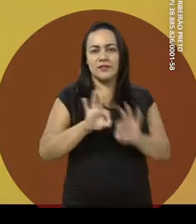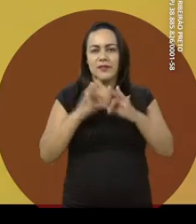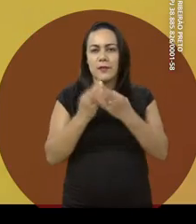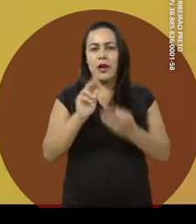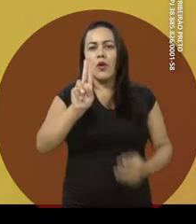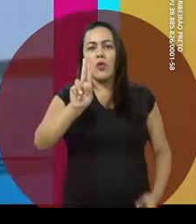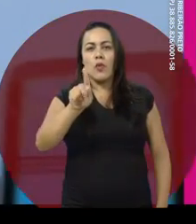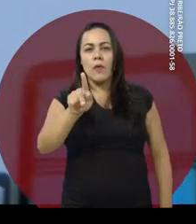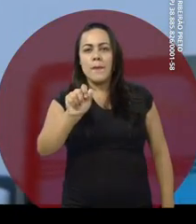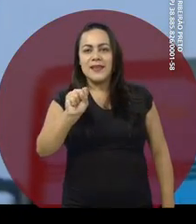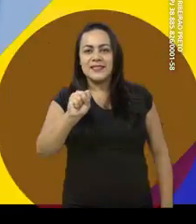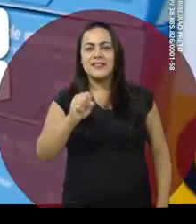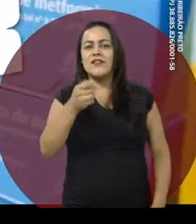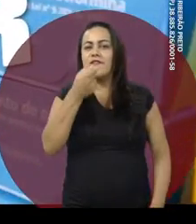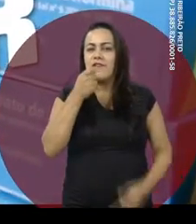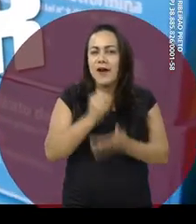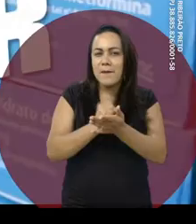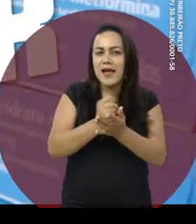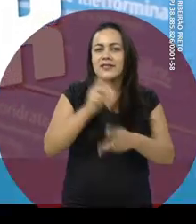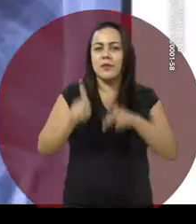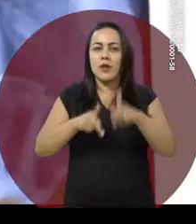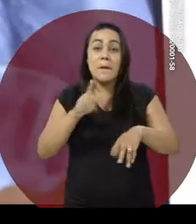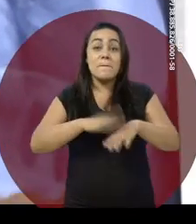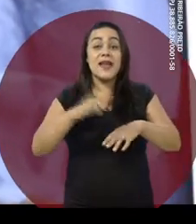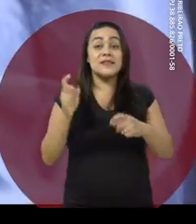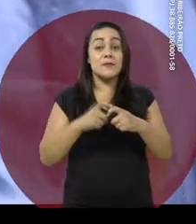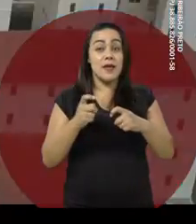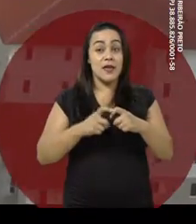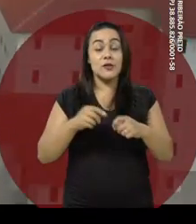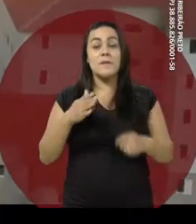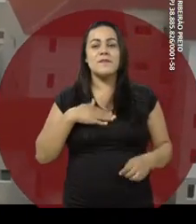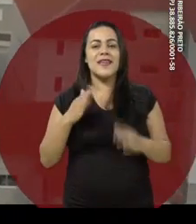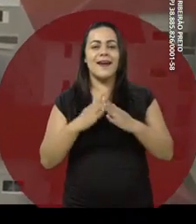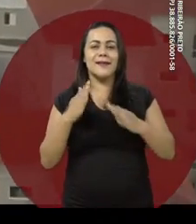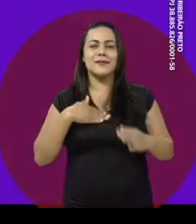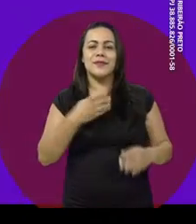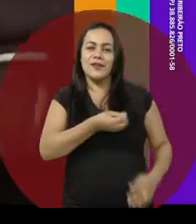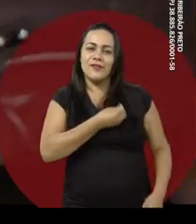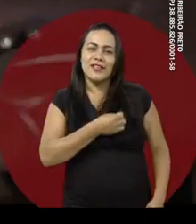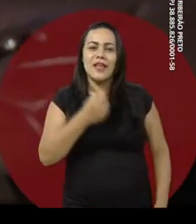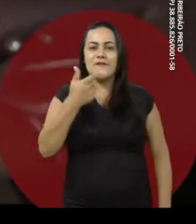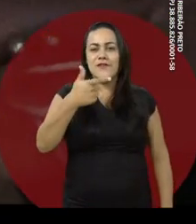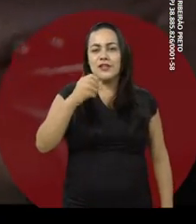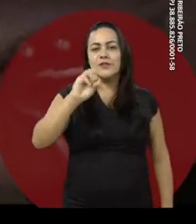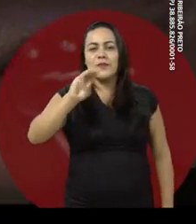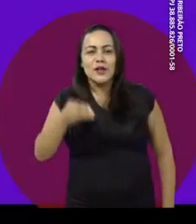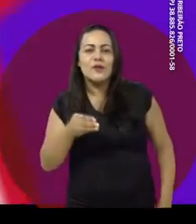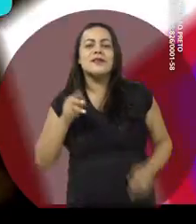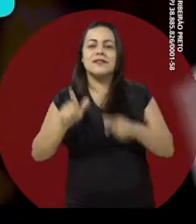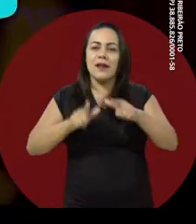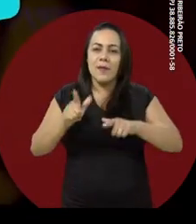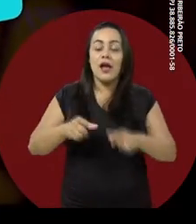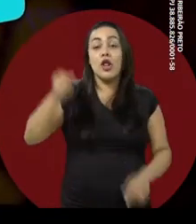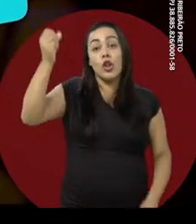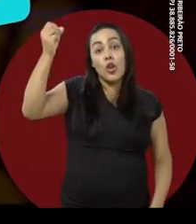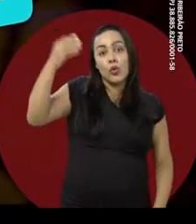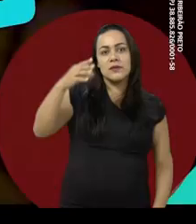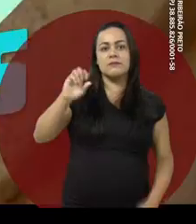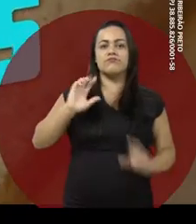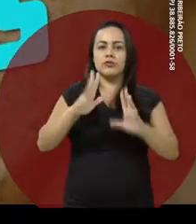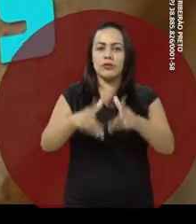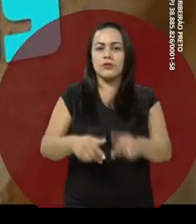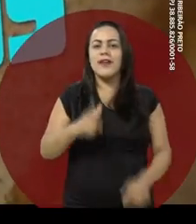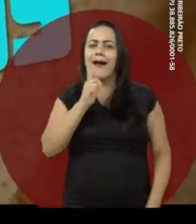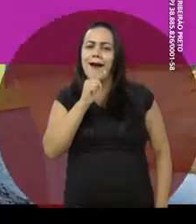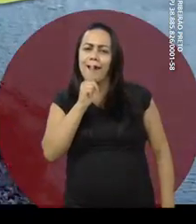o Bolsa Família, UPAs, farmácia popular, mais médicos, minha casa, minha vida, 20 milhões de empregos, luz para todos,